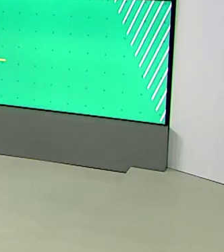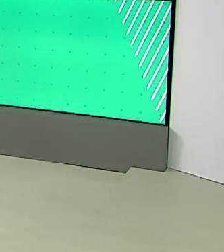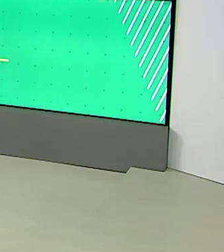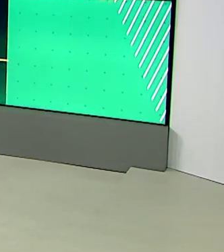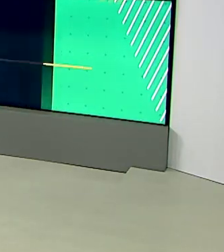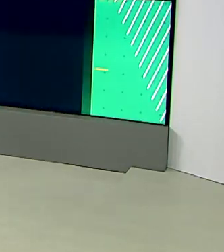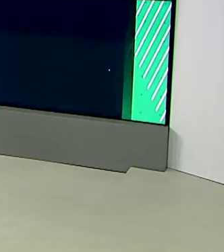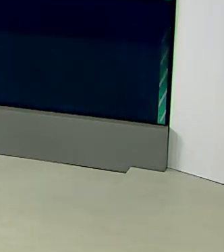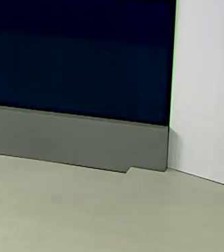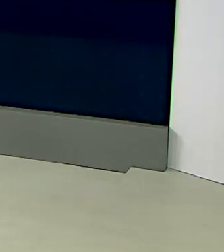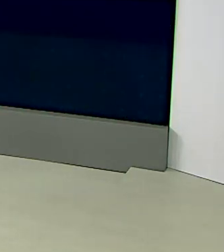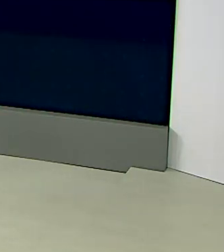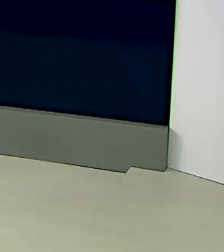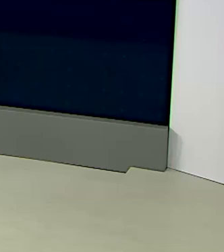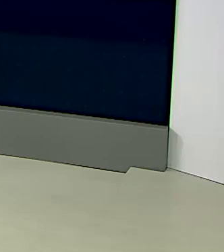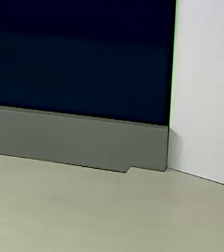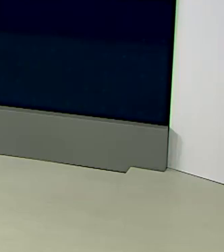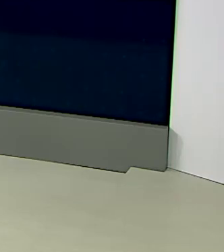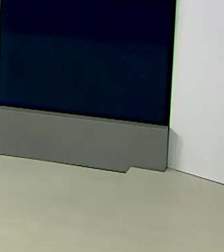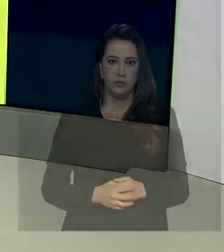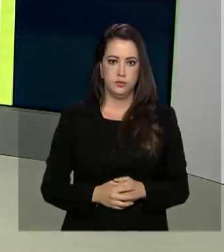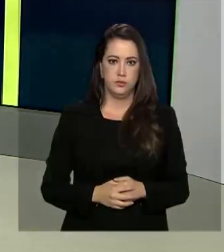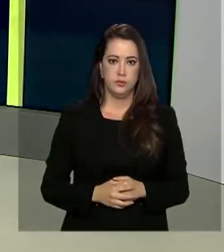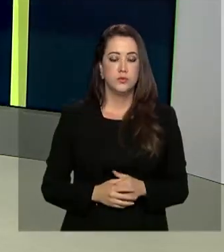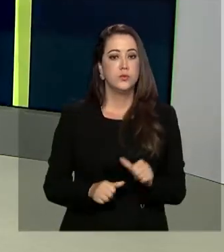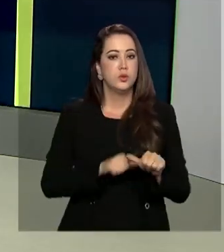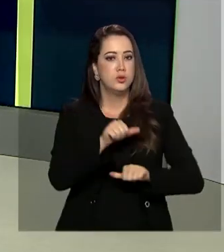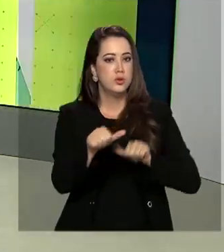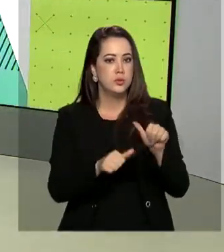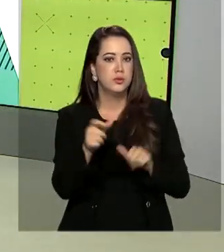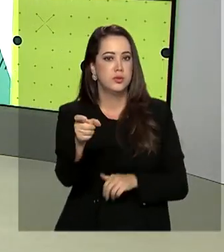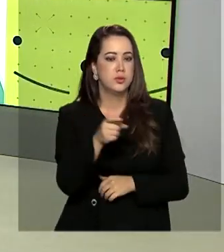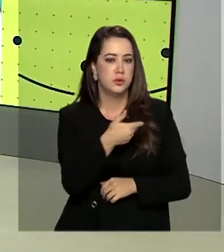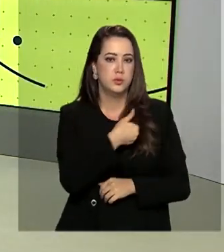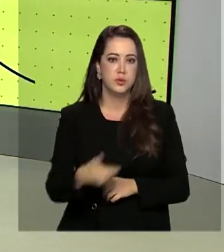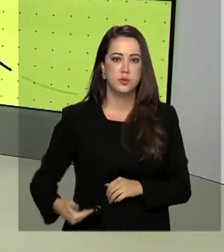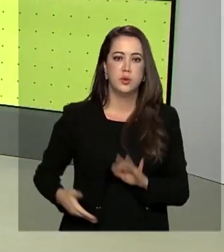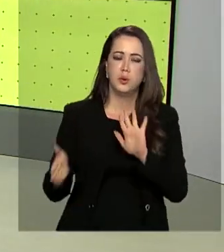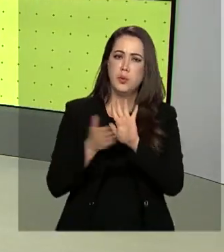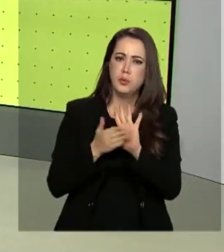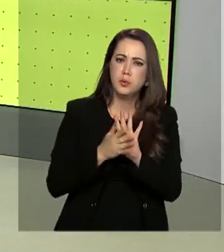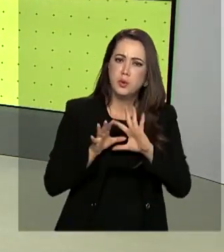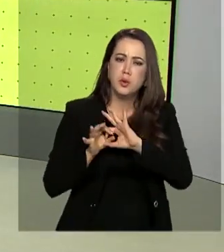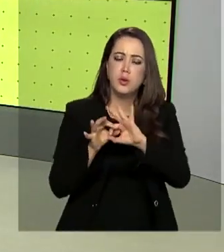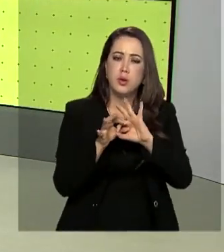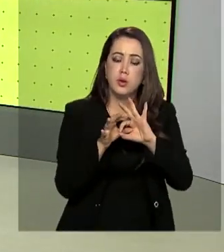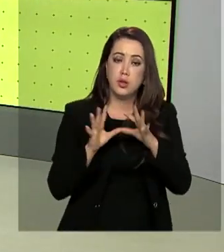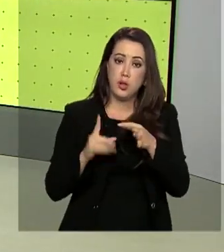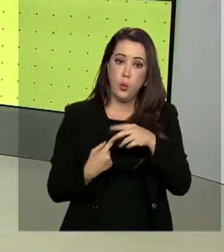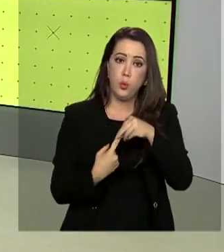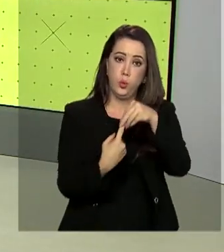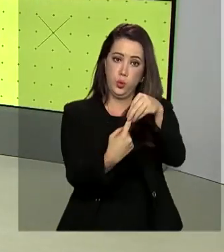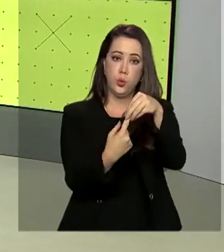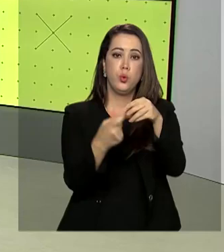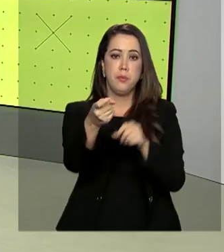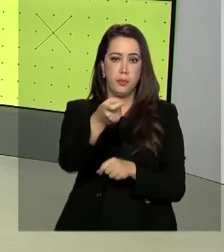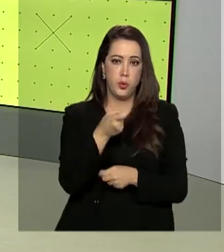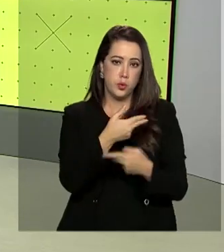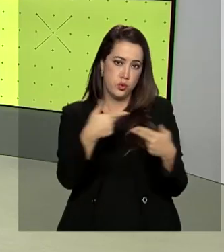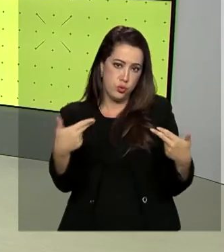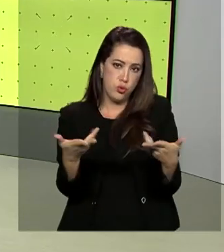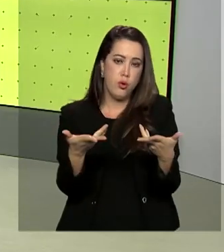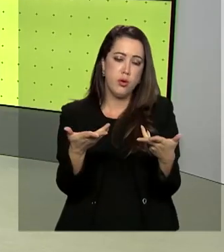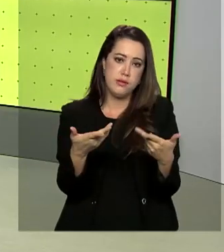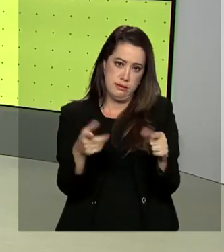primeira parte da proposta de reforma tributária do governo. A proposta prevê a unificação de tributos sobre bens e